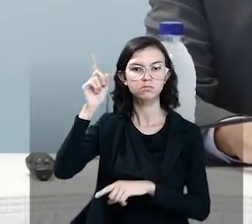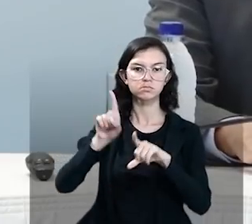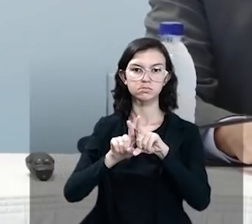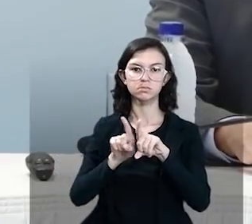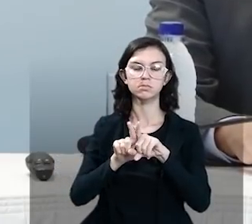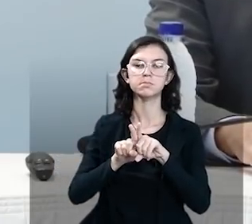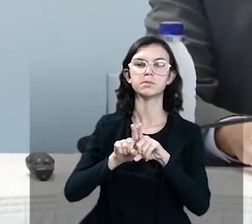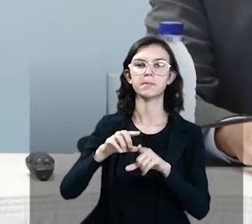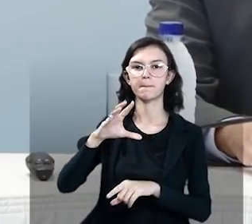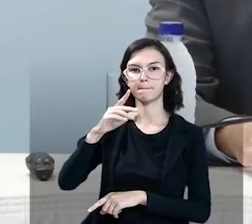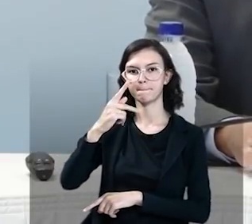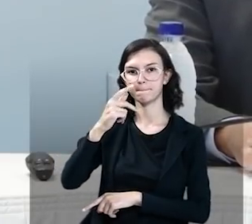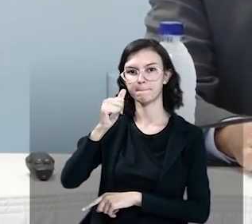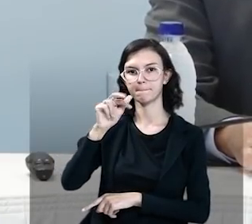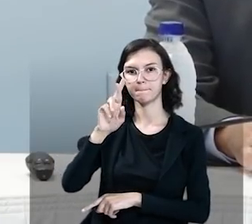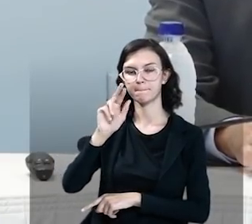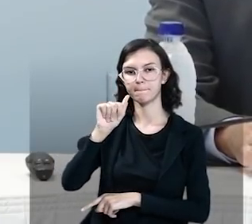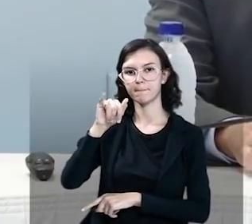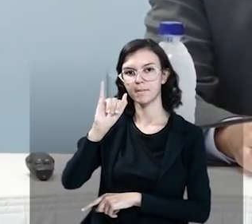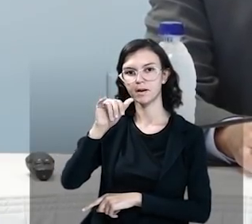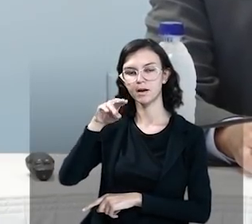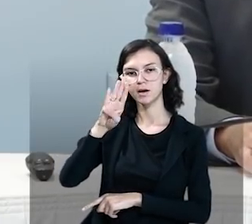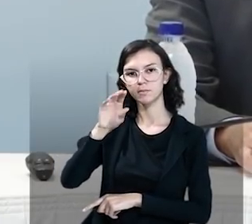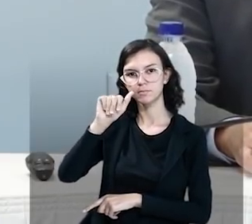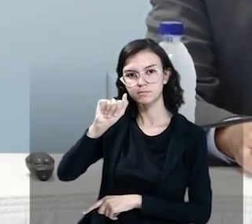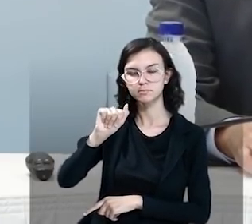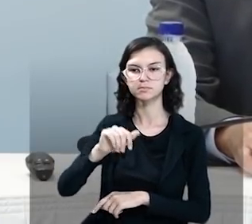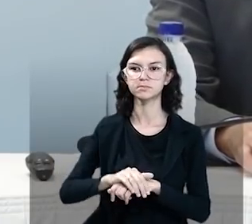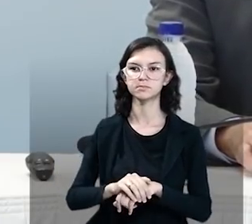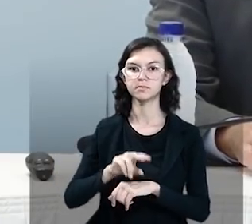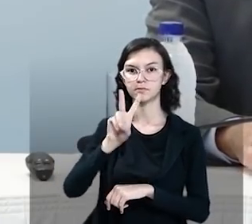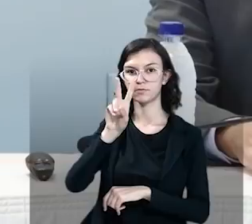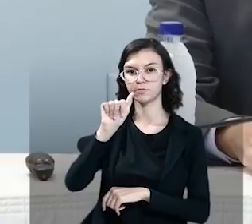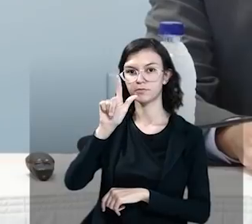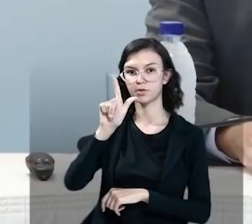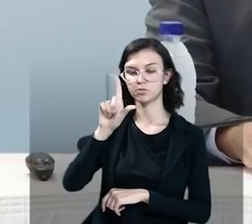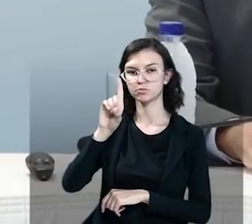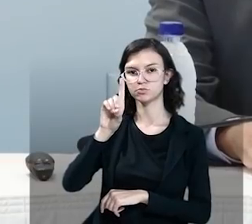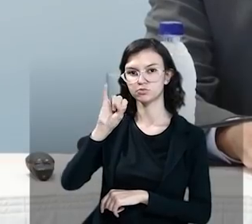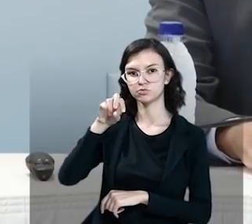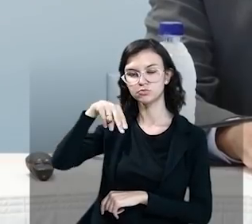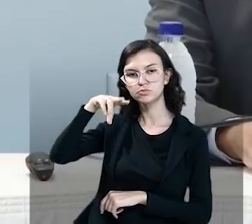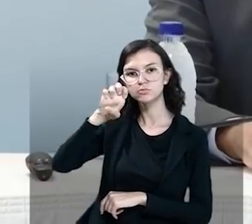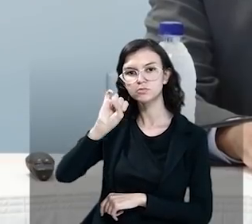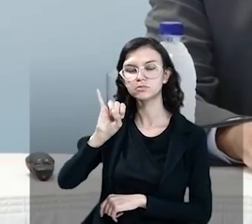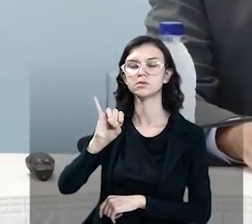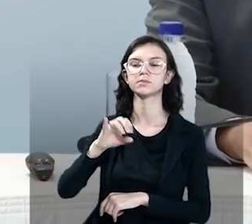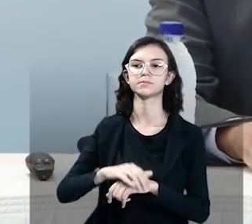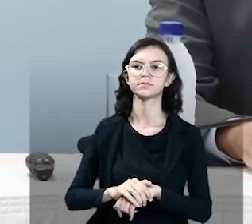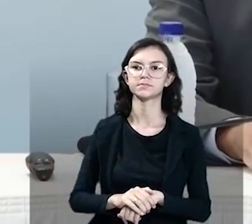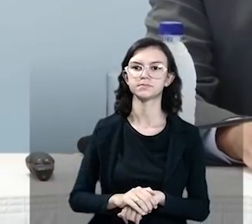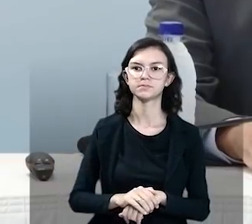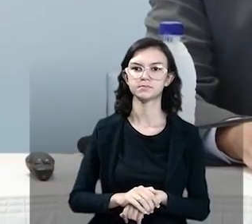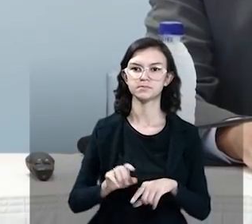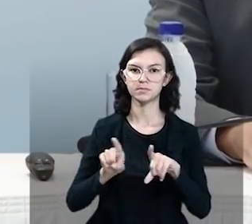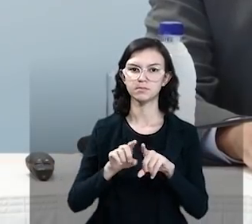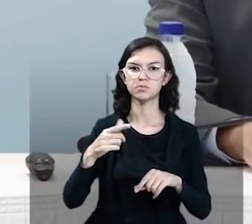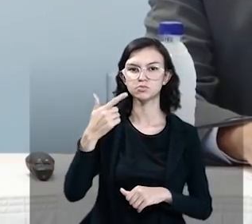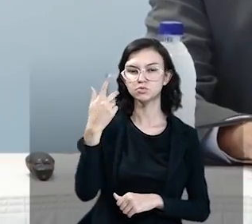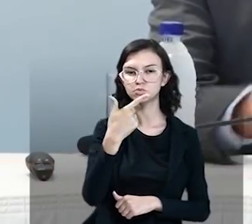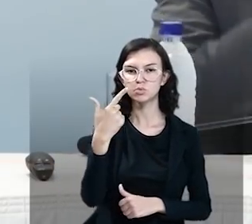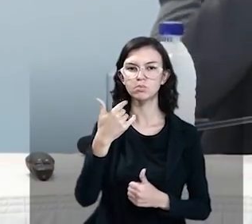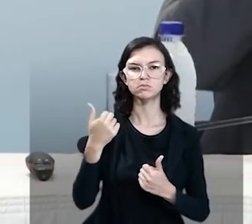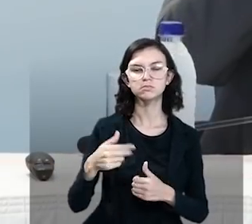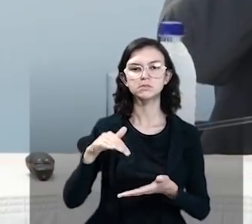Valdinei Gouveia, o subsecretário substituto de tecnologia da informação e